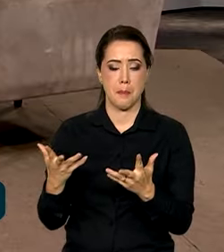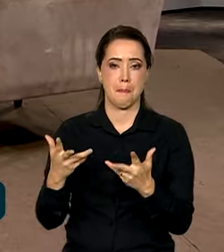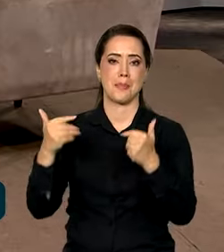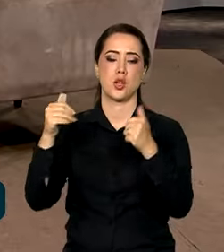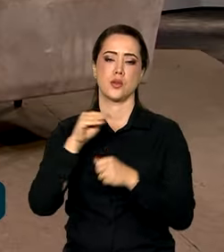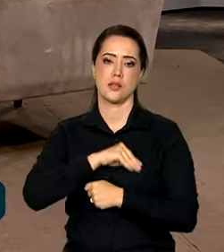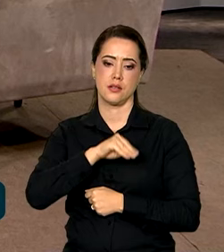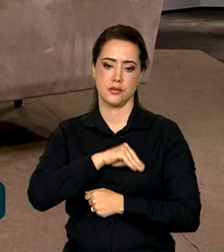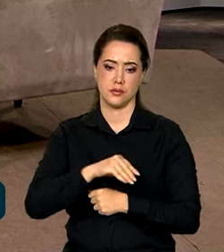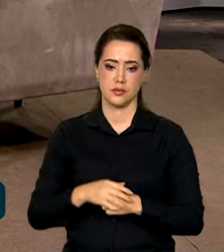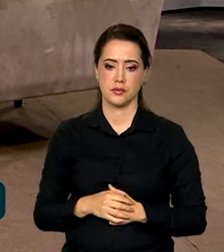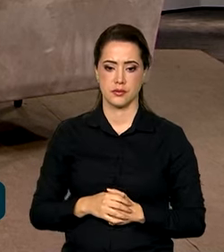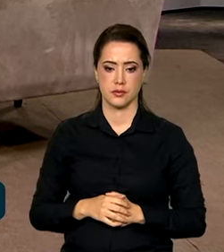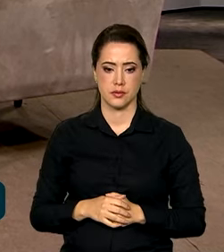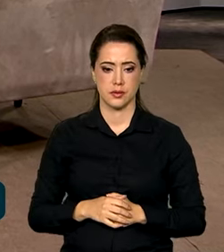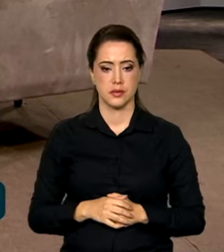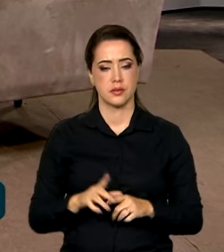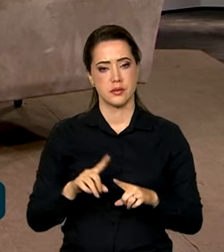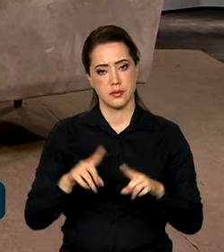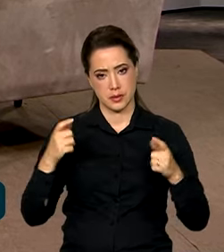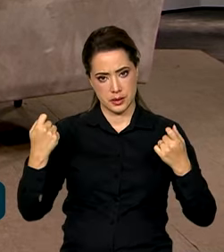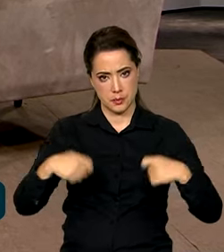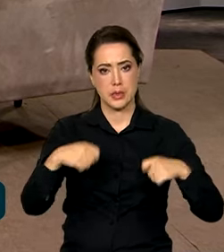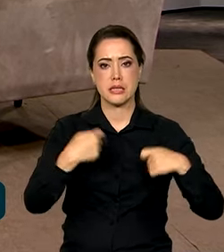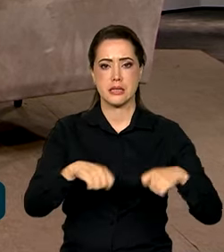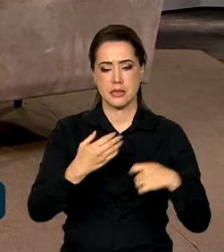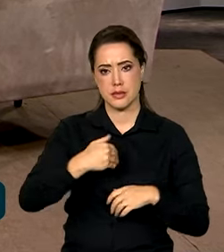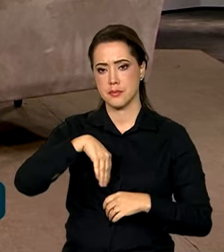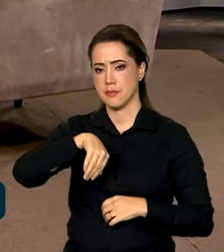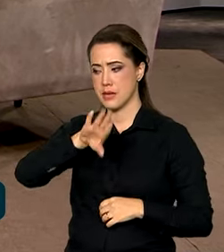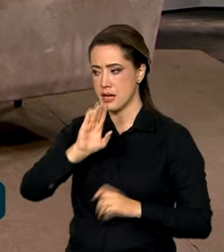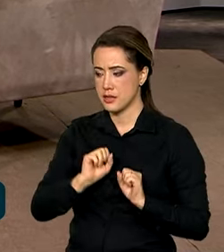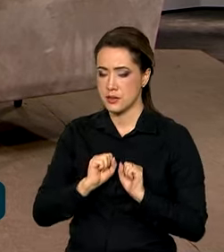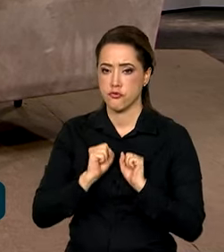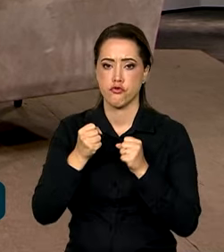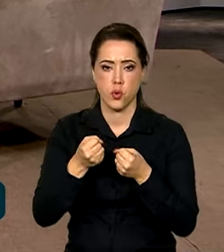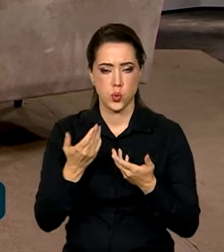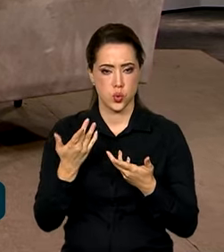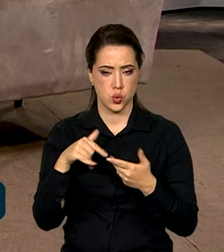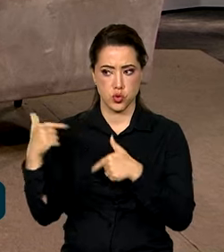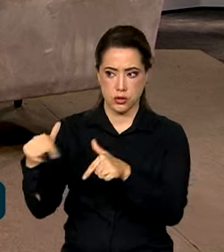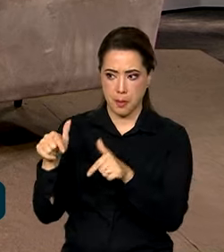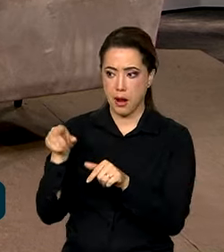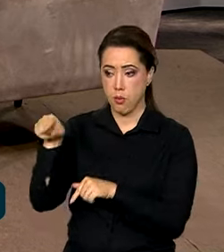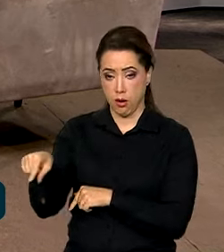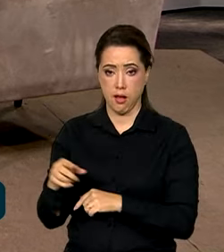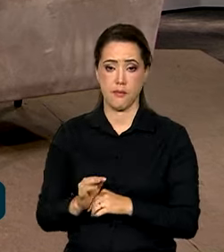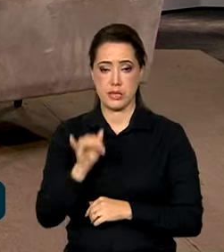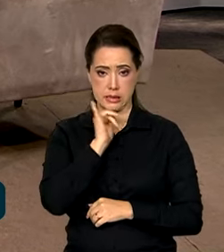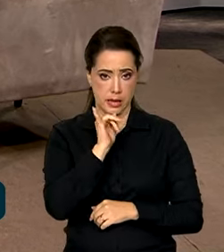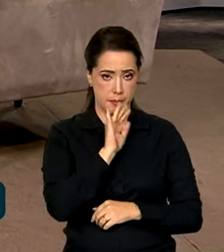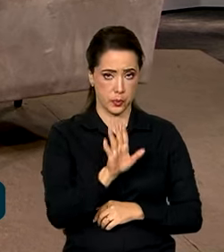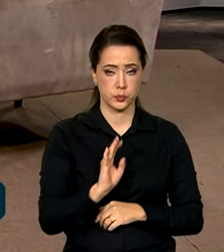remunerados. Mas que exigem mais responsabilidade, mais tempo de dedicação. Mais dedicação no tempo de trabalho. Então, por exemplo,